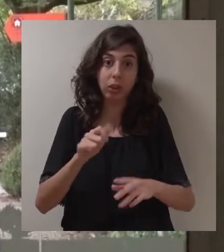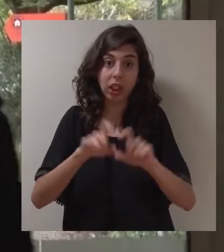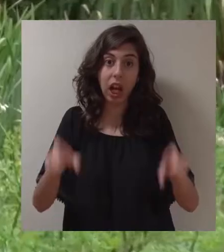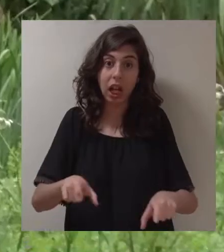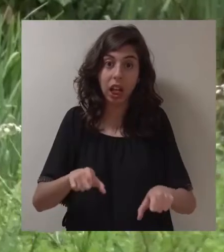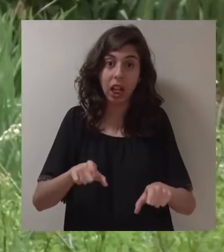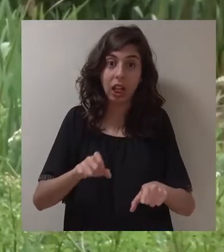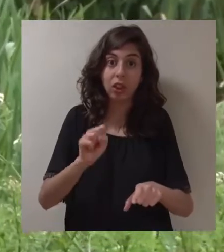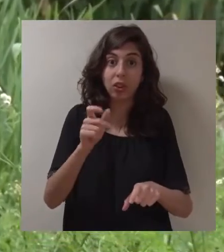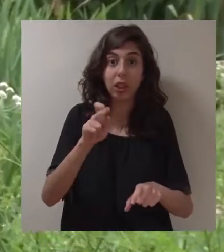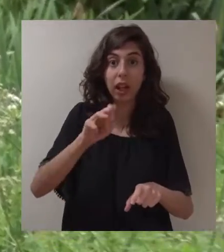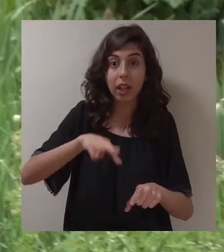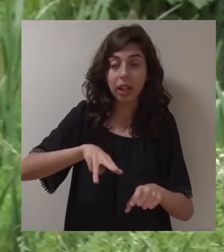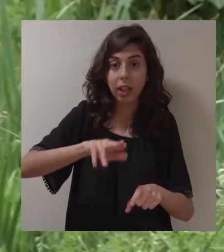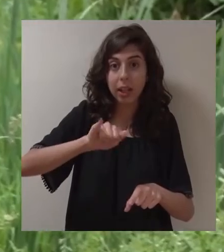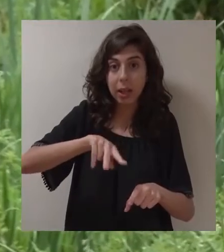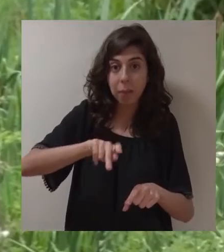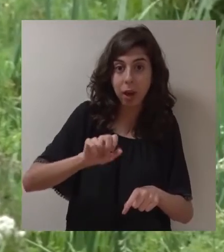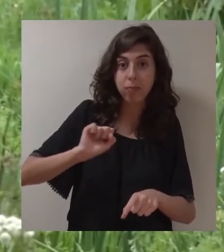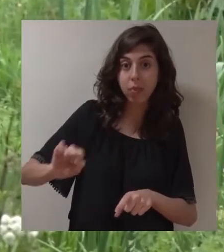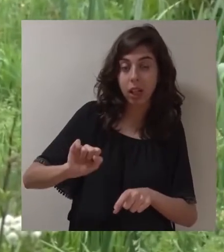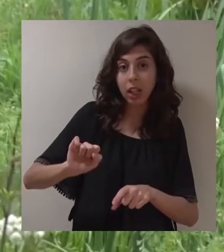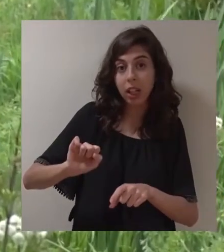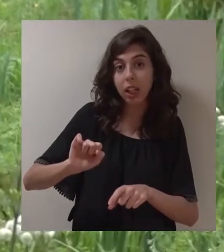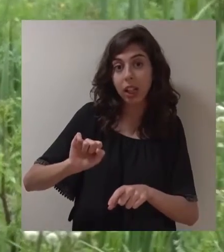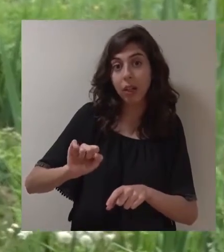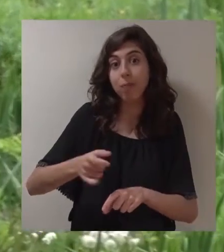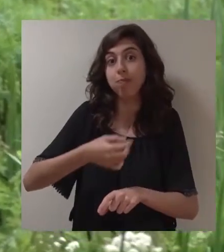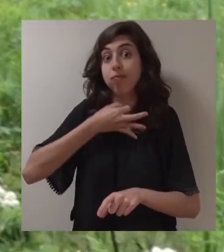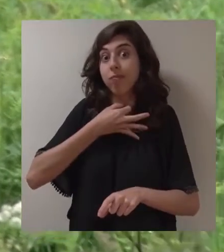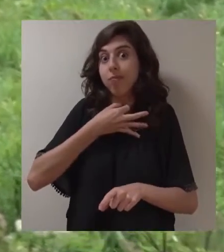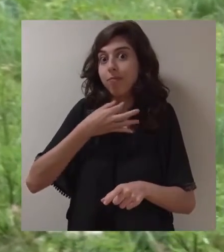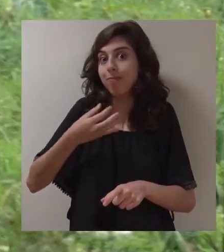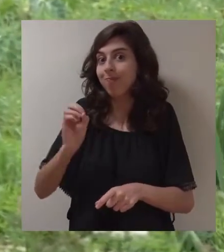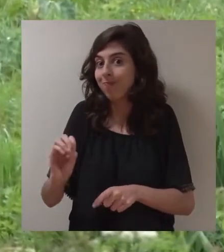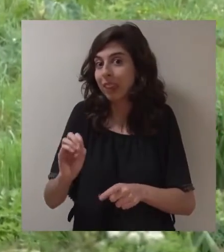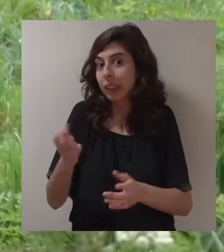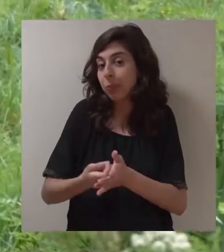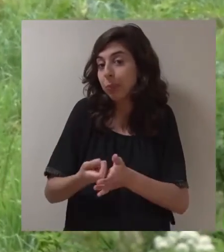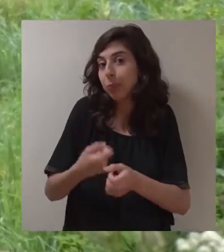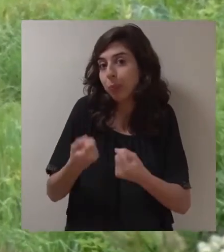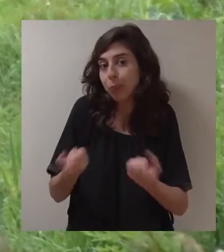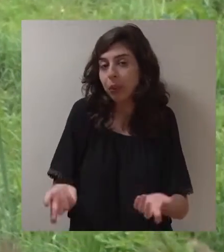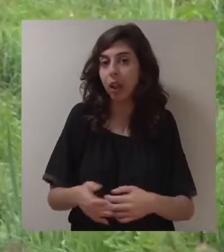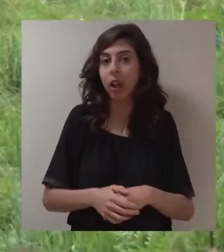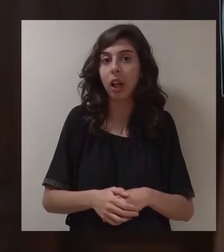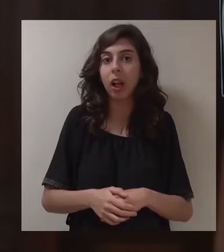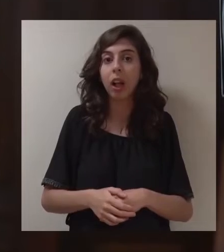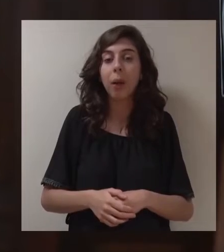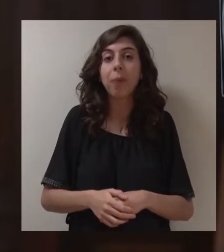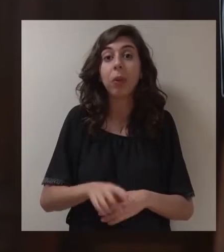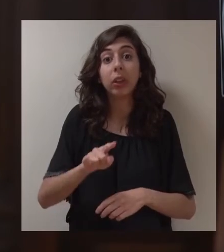e os da Gaia-Nima diretamente para a Câmara, eram outra hora da Gaia-Nima, que, entretanto, se extinguiu por ter falido ainda no mandato anterior.